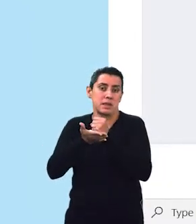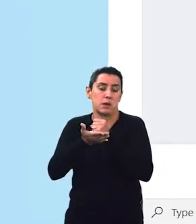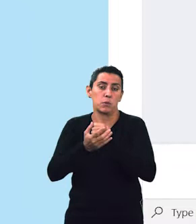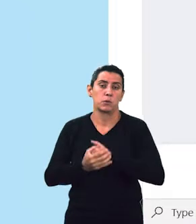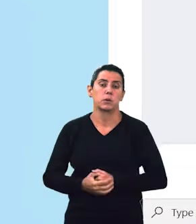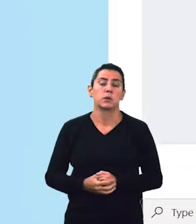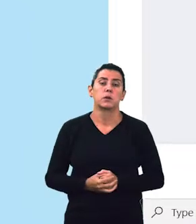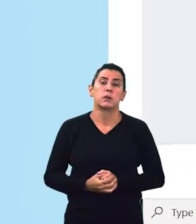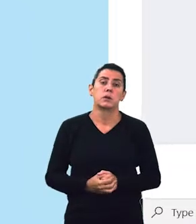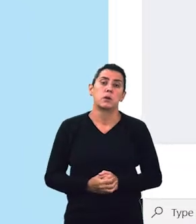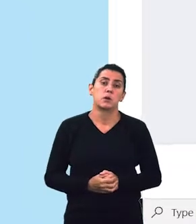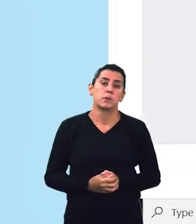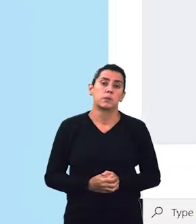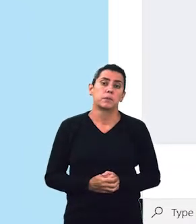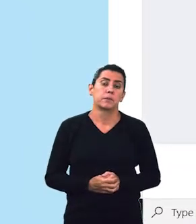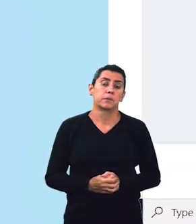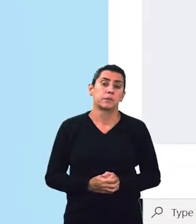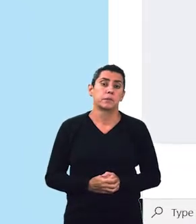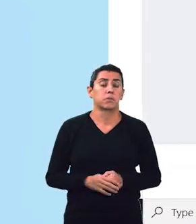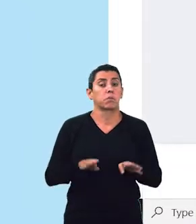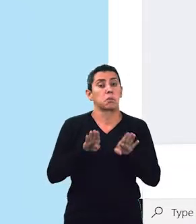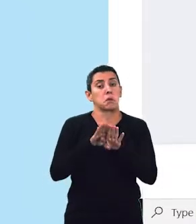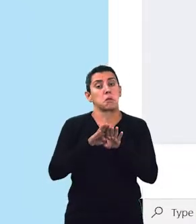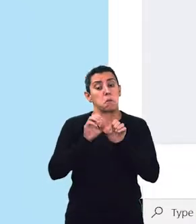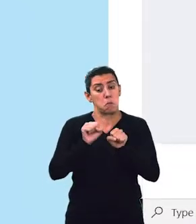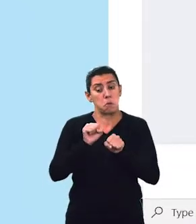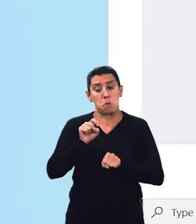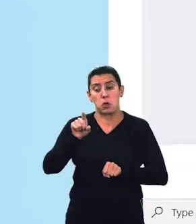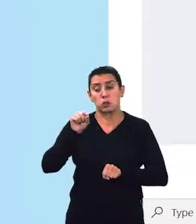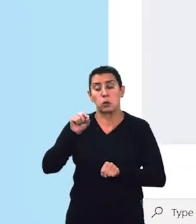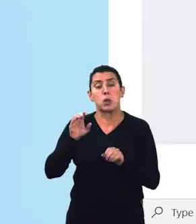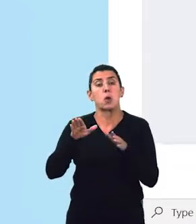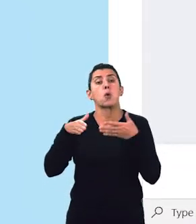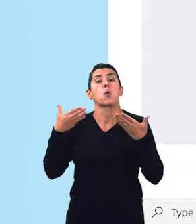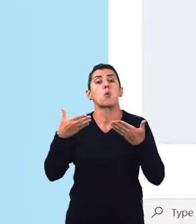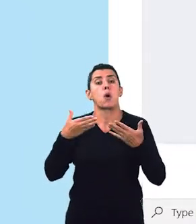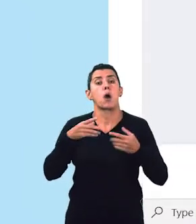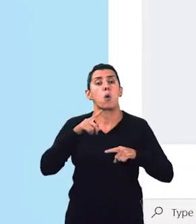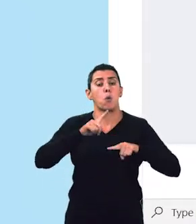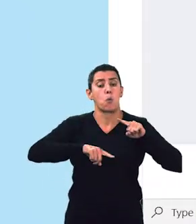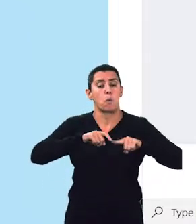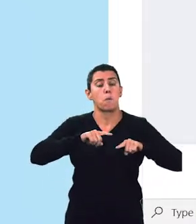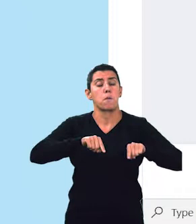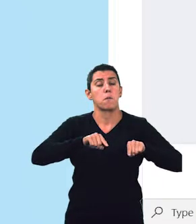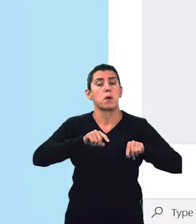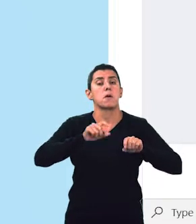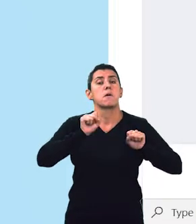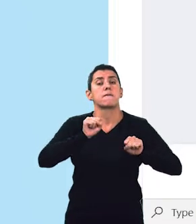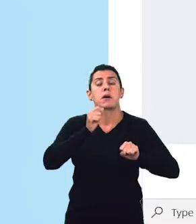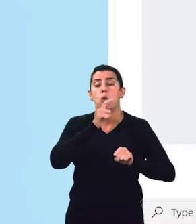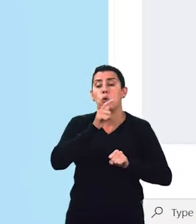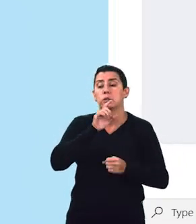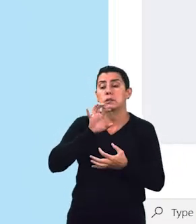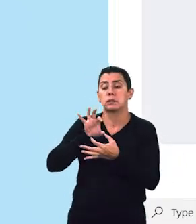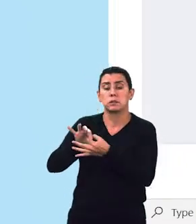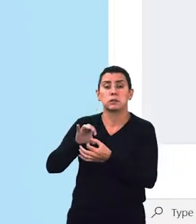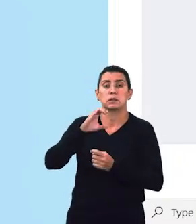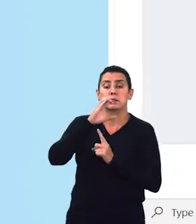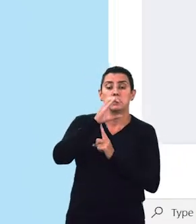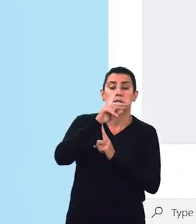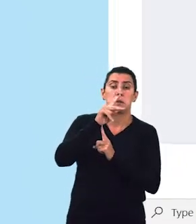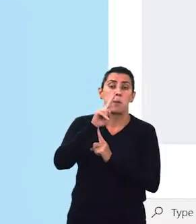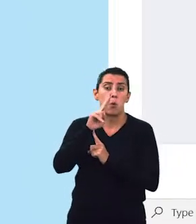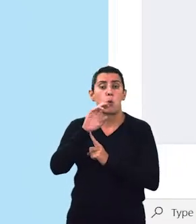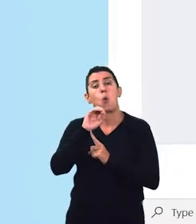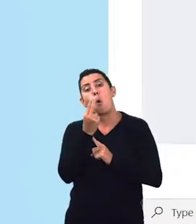Podemos escolher, inclusive, qual é o hardware que otimizará o processamento dessa máquina, se CPU ou GPU, no